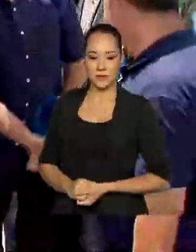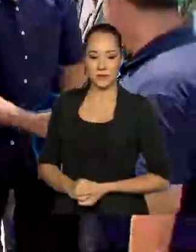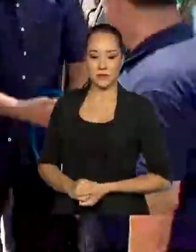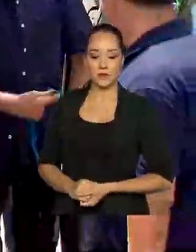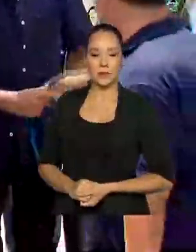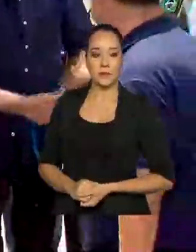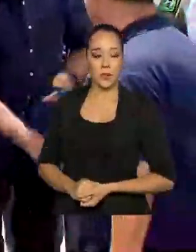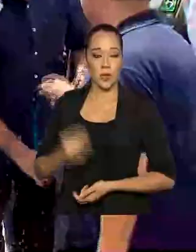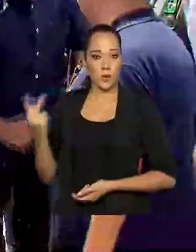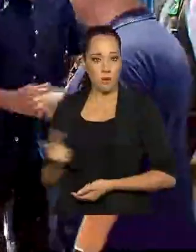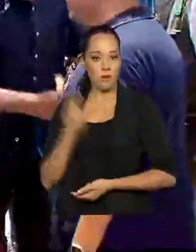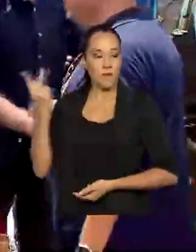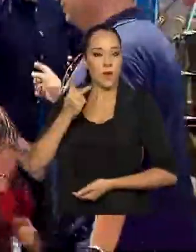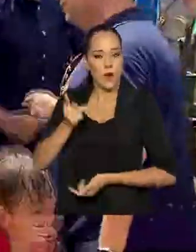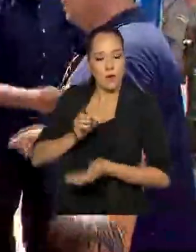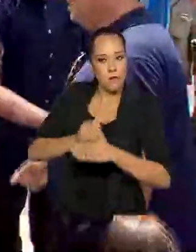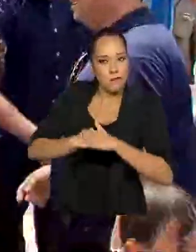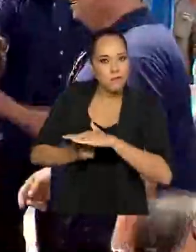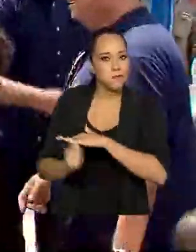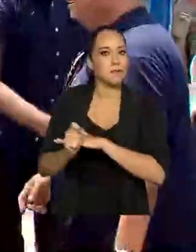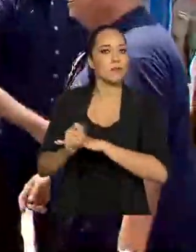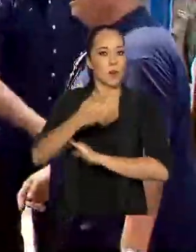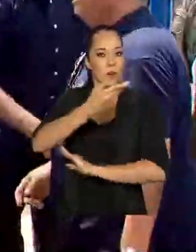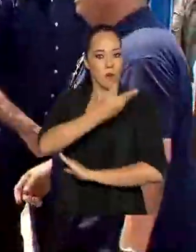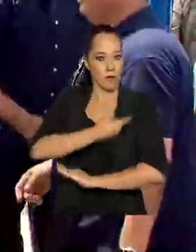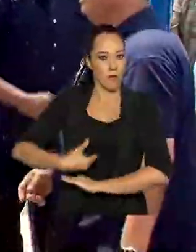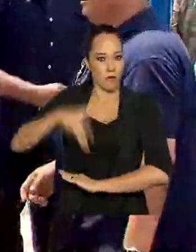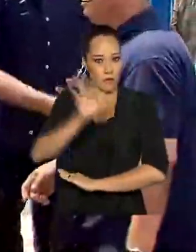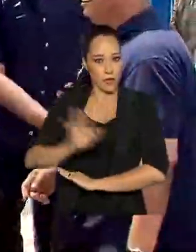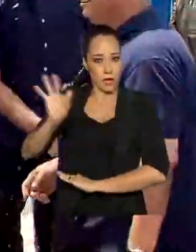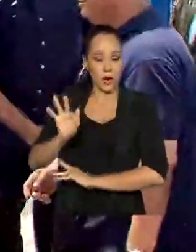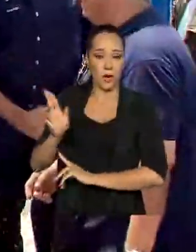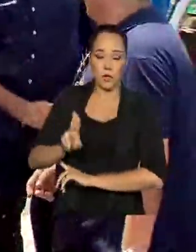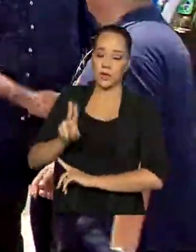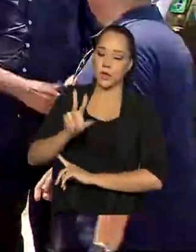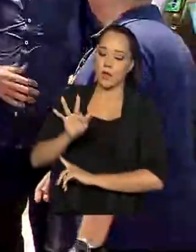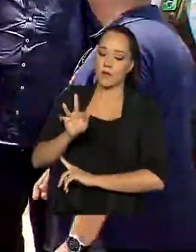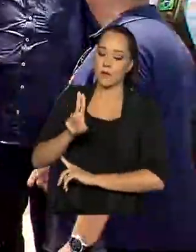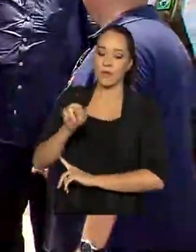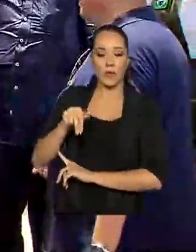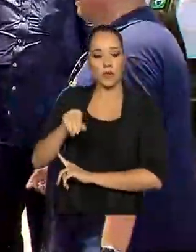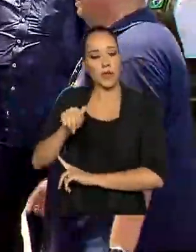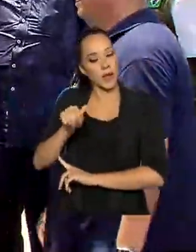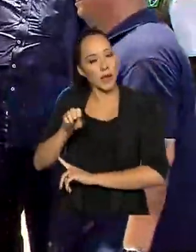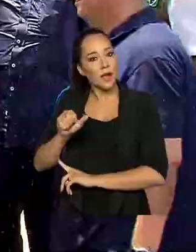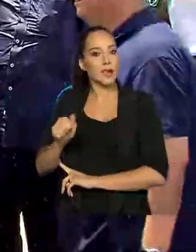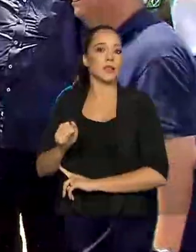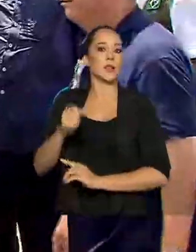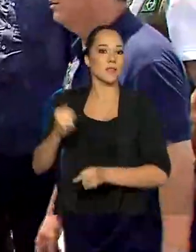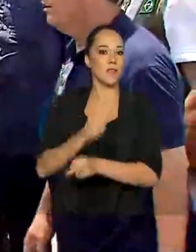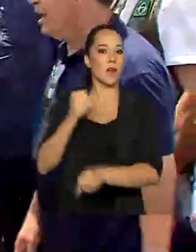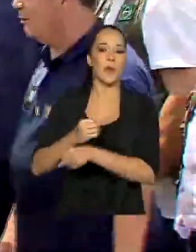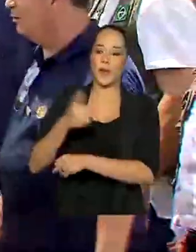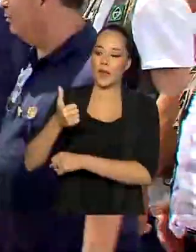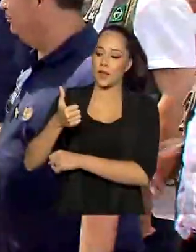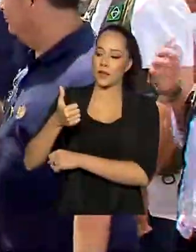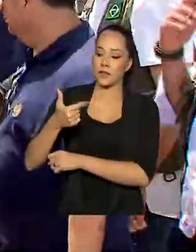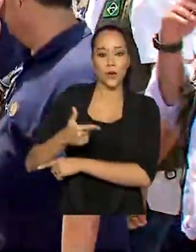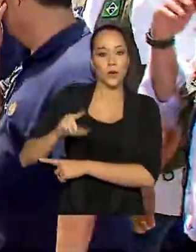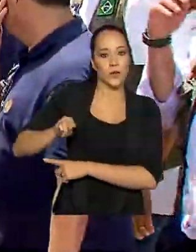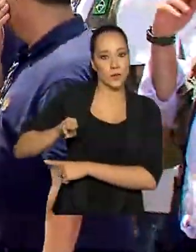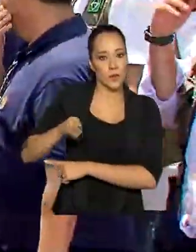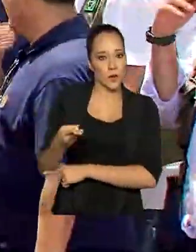O valor investido pelo governo federal, via FUNASA, nesta obra, é de mais de 12 milhões